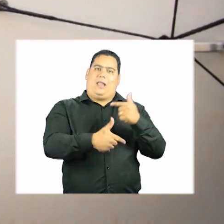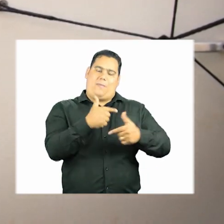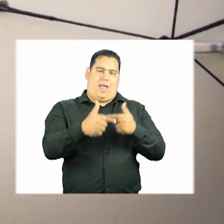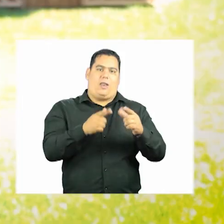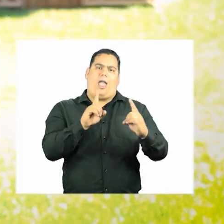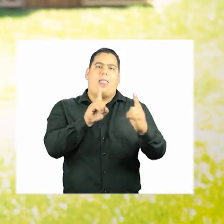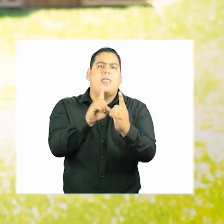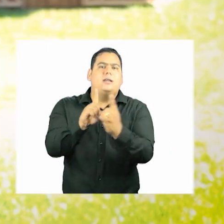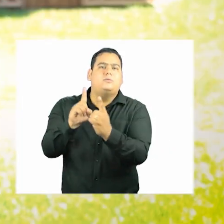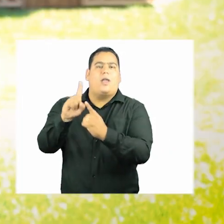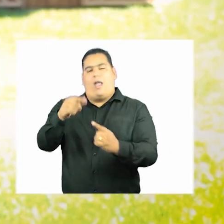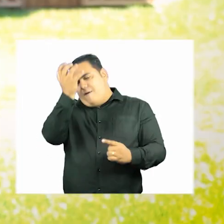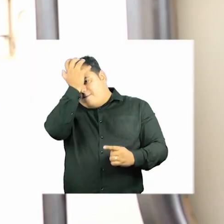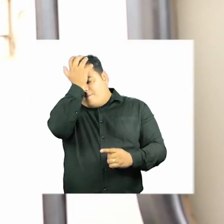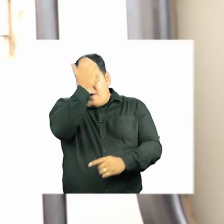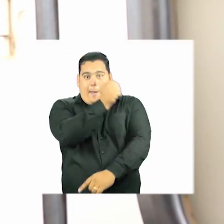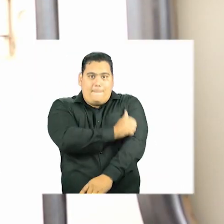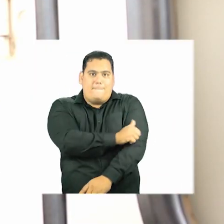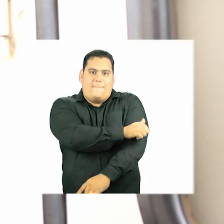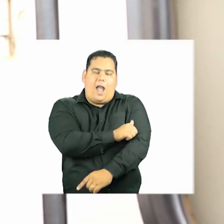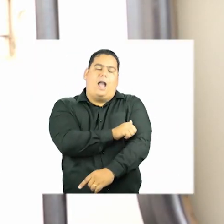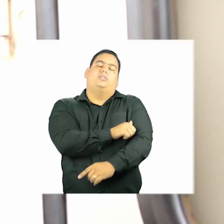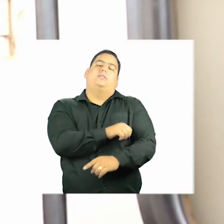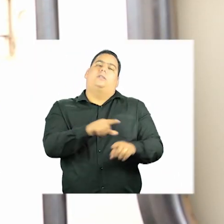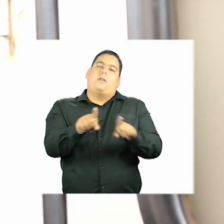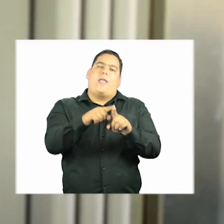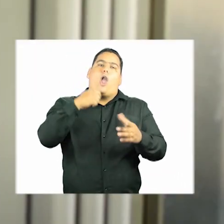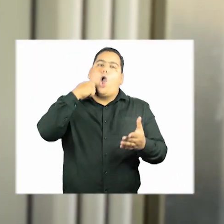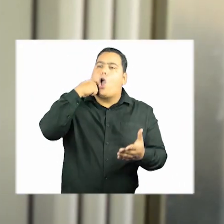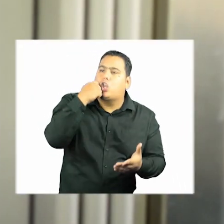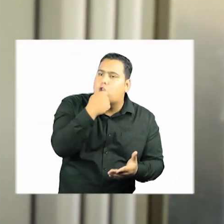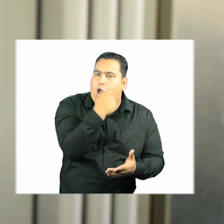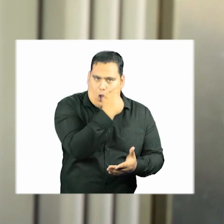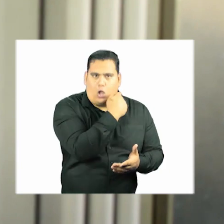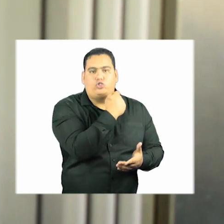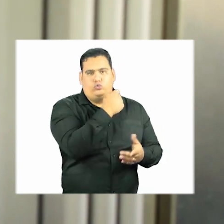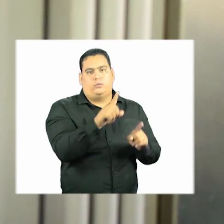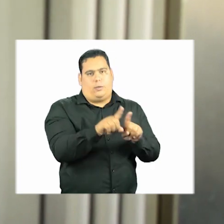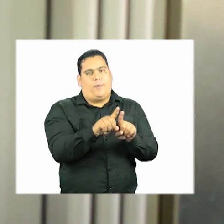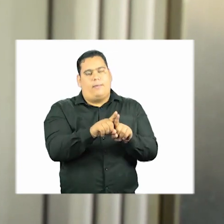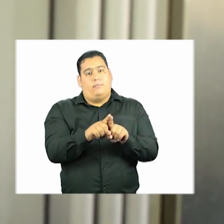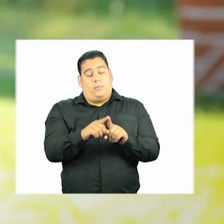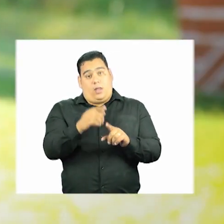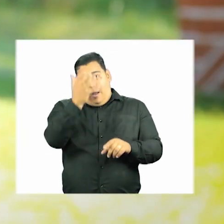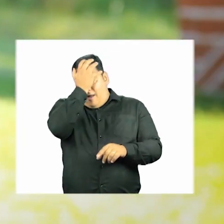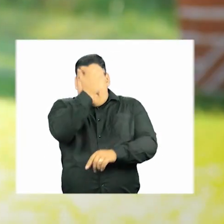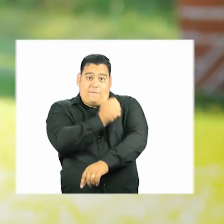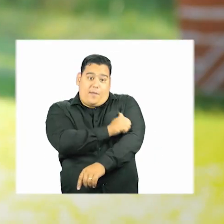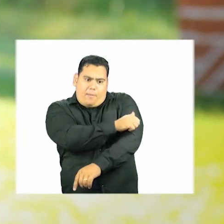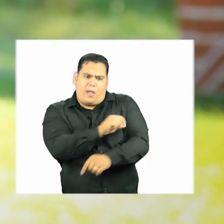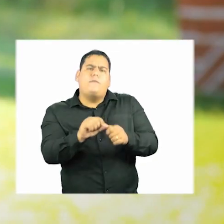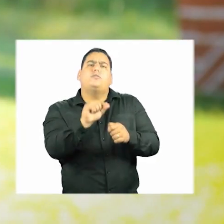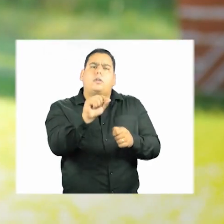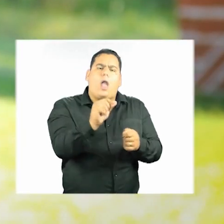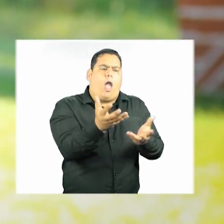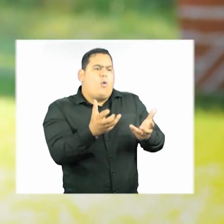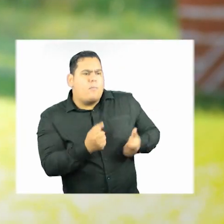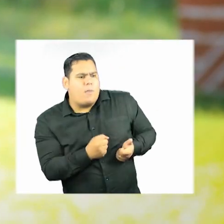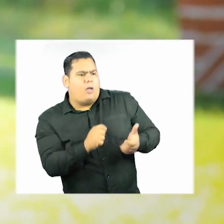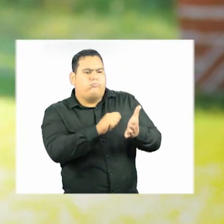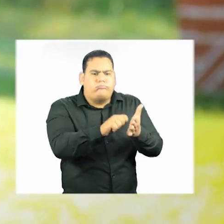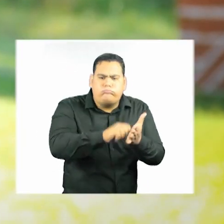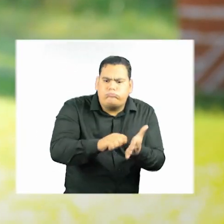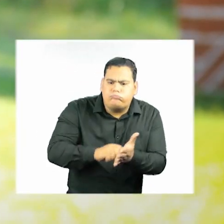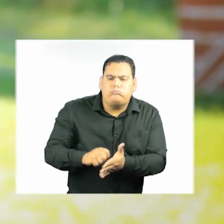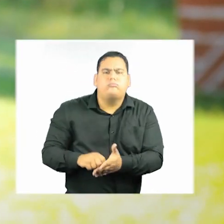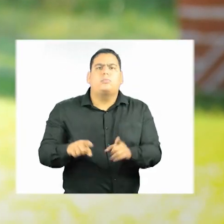trabalho. O atendimento é enfermagem, clínico e odontológico. A enfermagem faz o acolhimento, faz